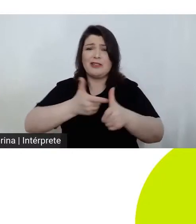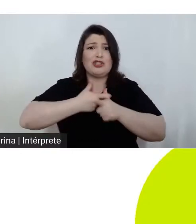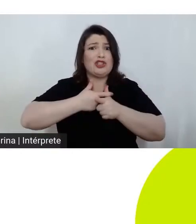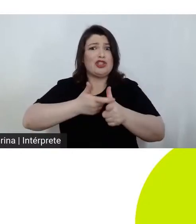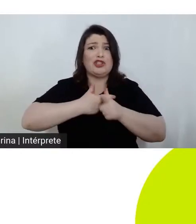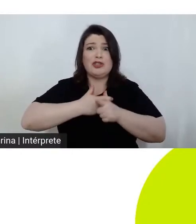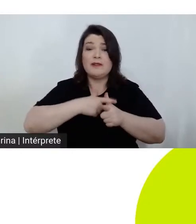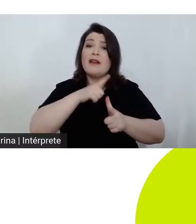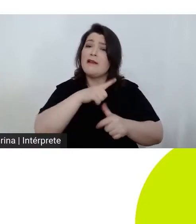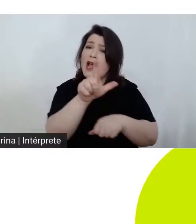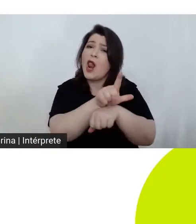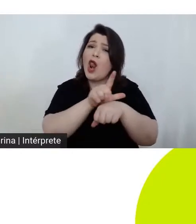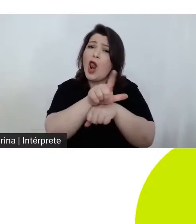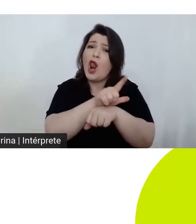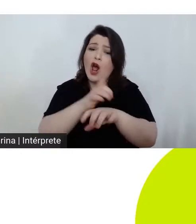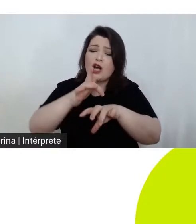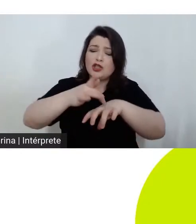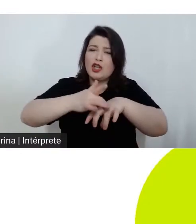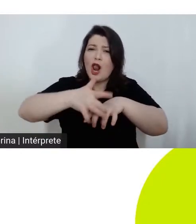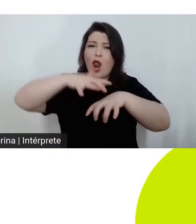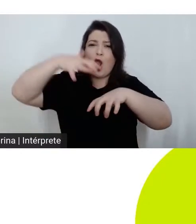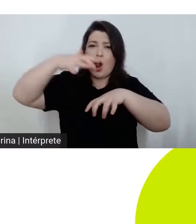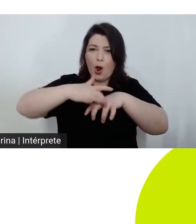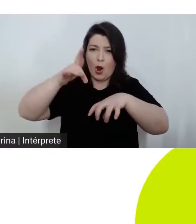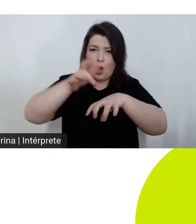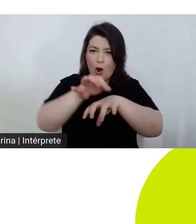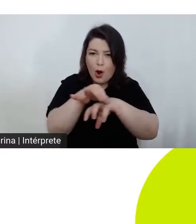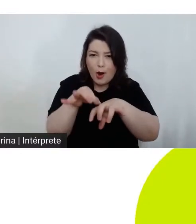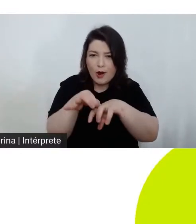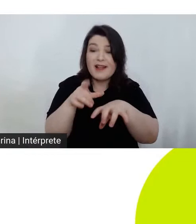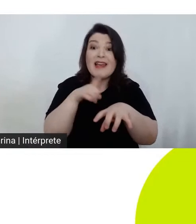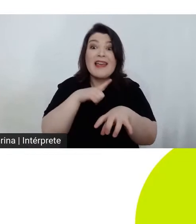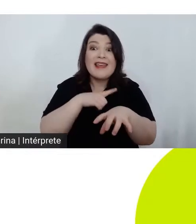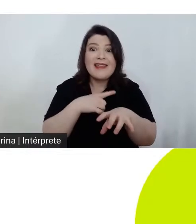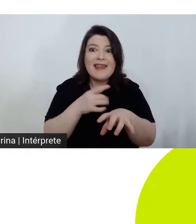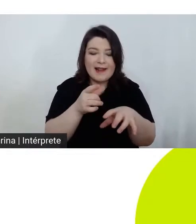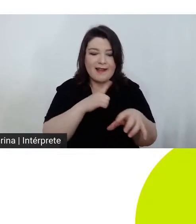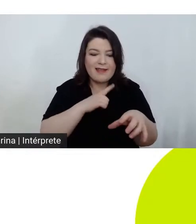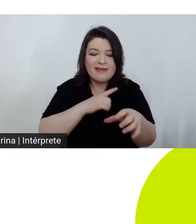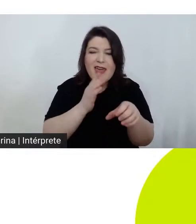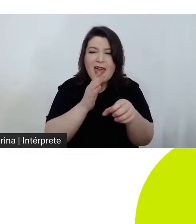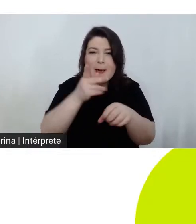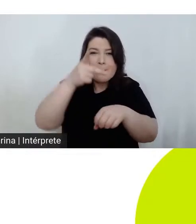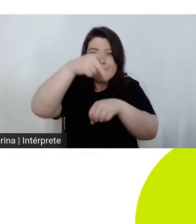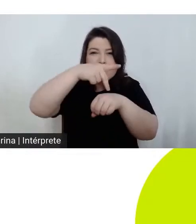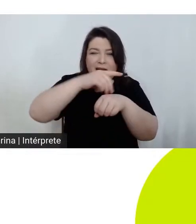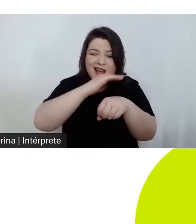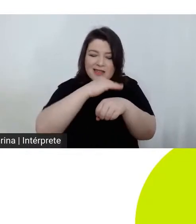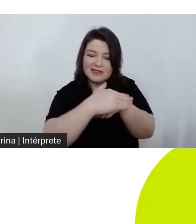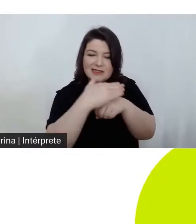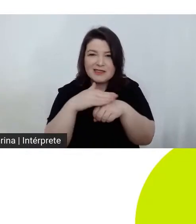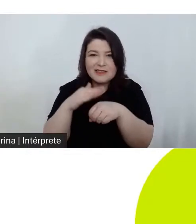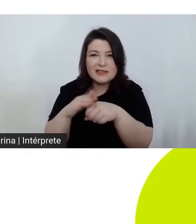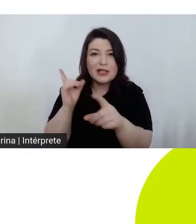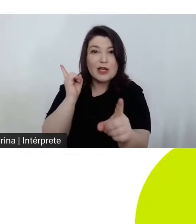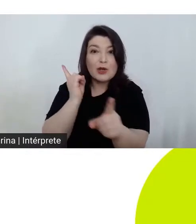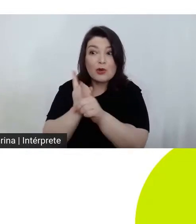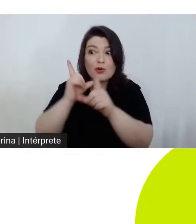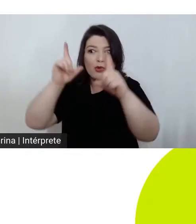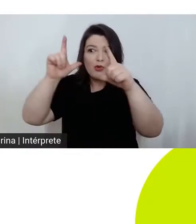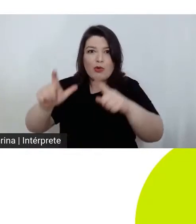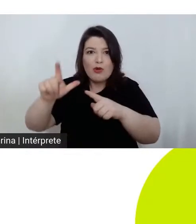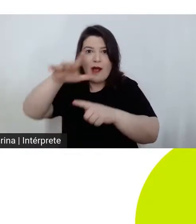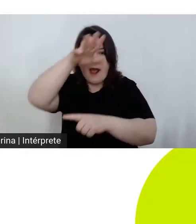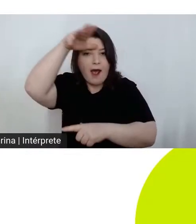joalheria, e ele aposta tudo na venda de uma pedra não lapidada, que foi encontrada na Etiópia, para quitar as